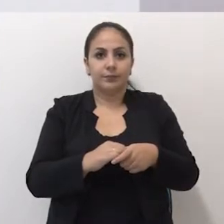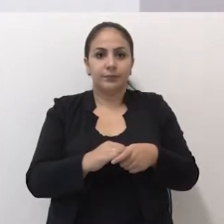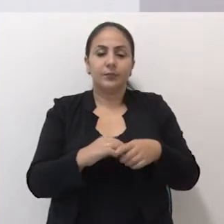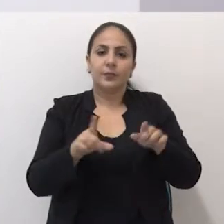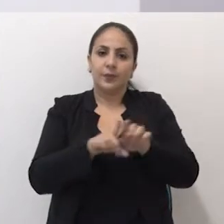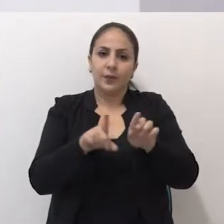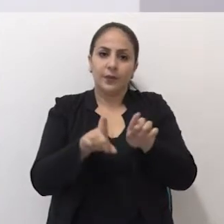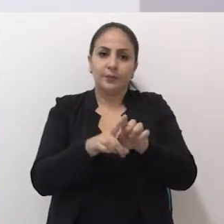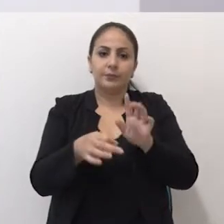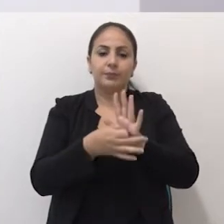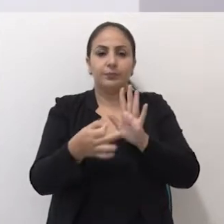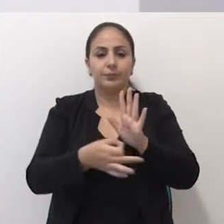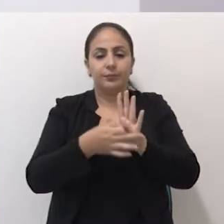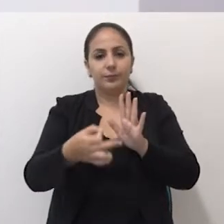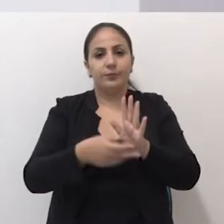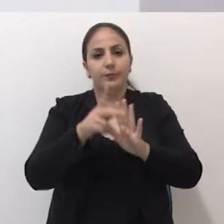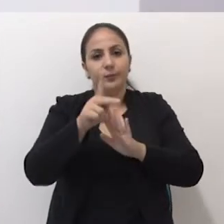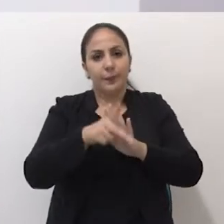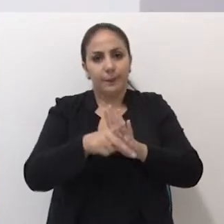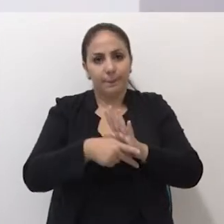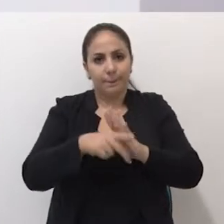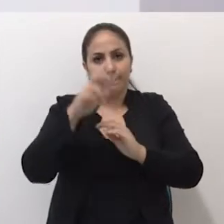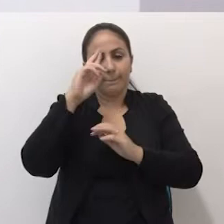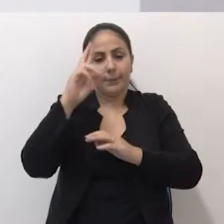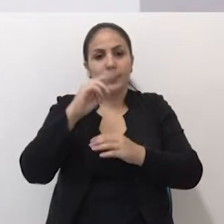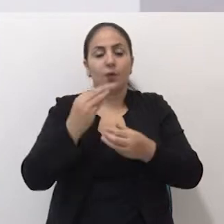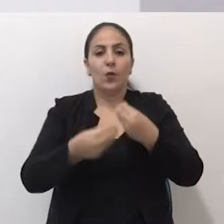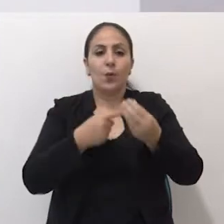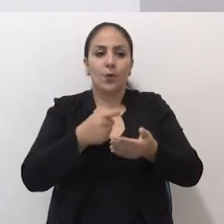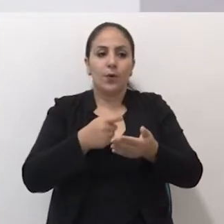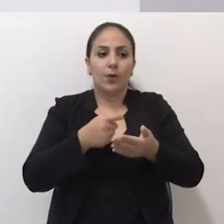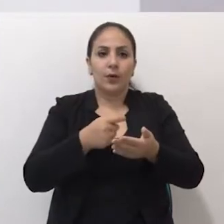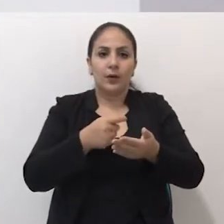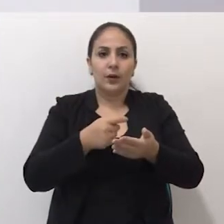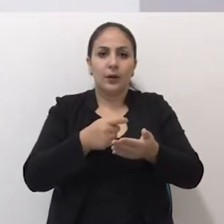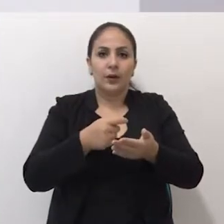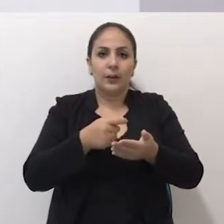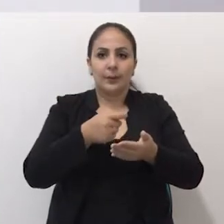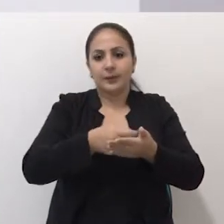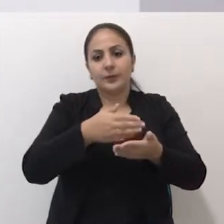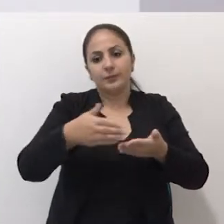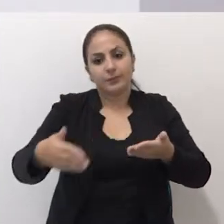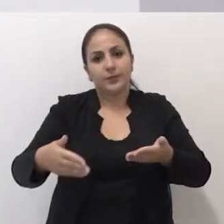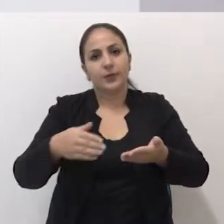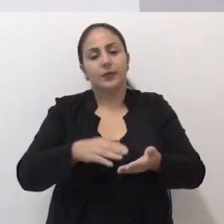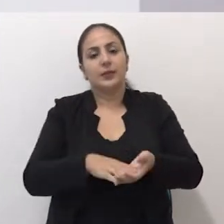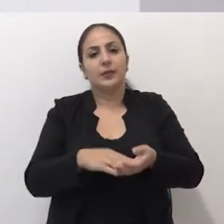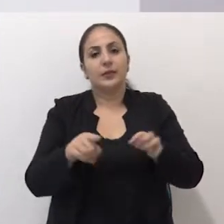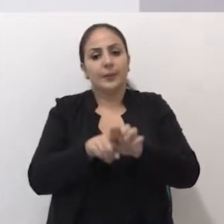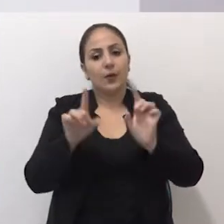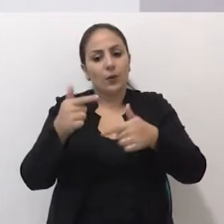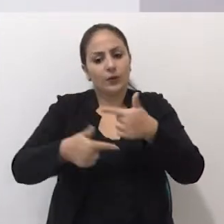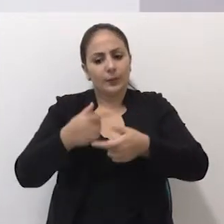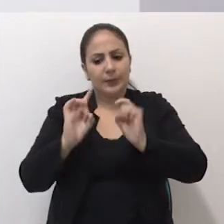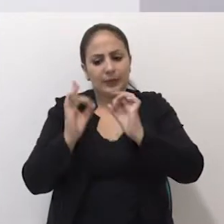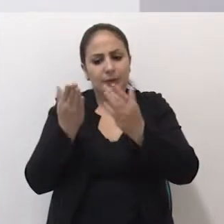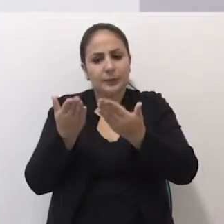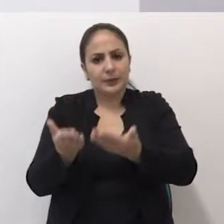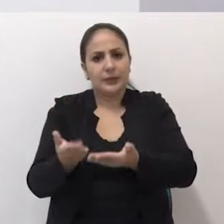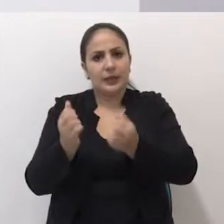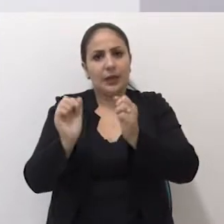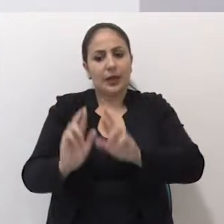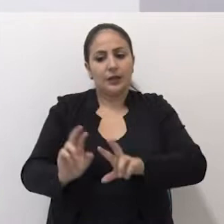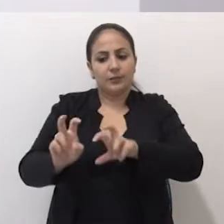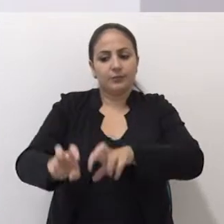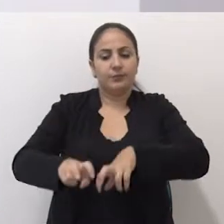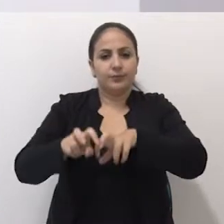também desde indicações através do plano diretor, como parcelamento do solo após também, trabalho específico na